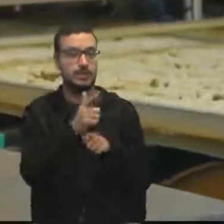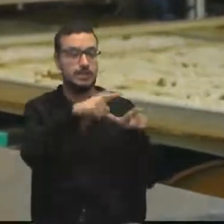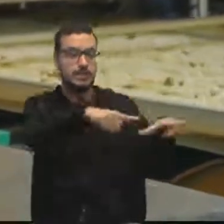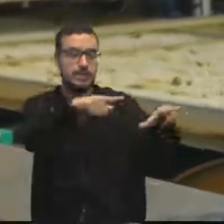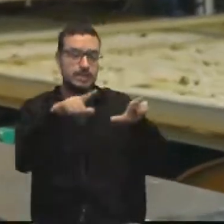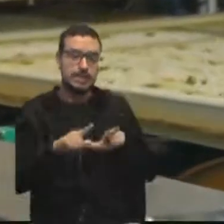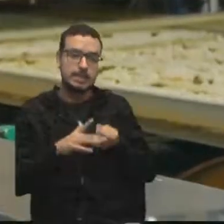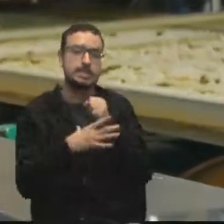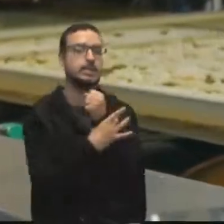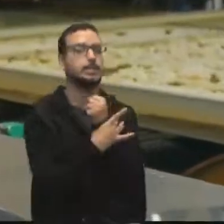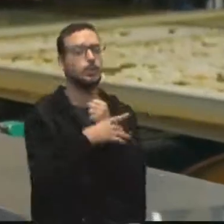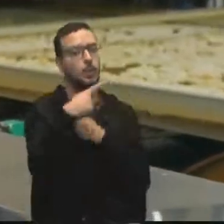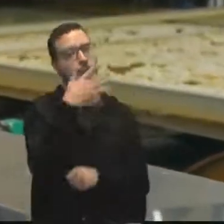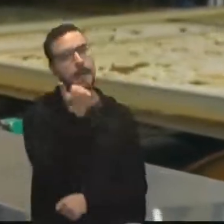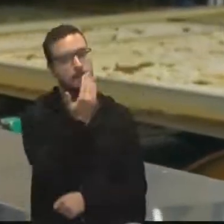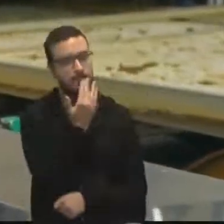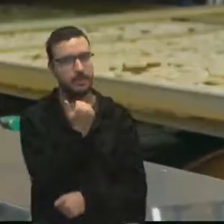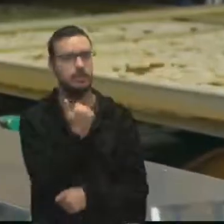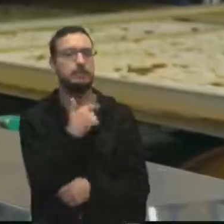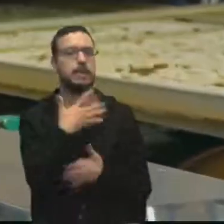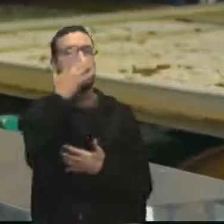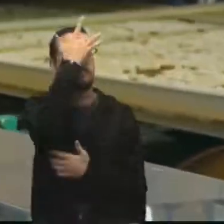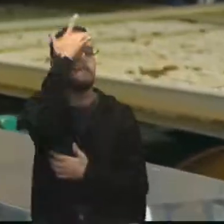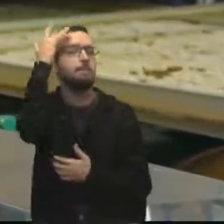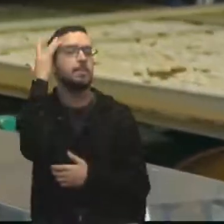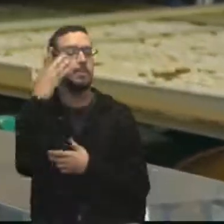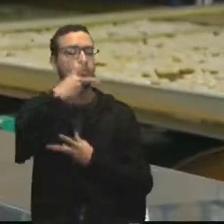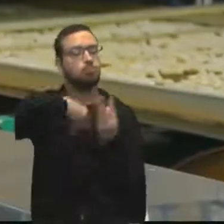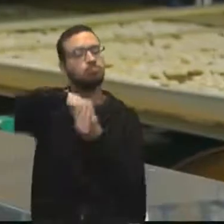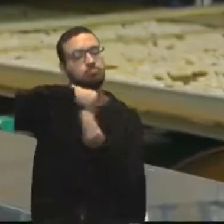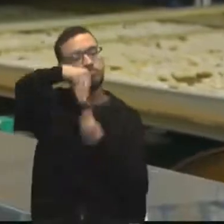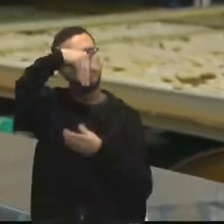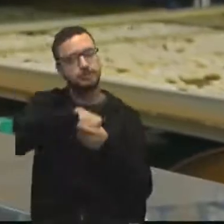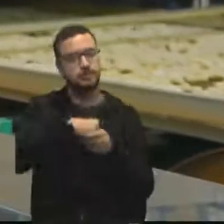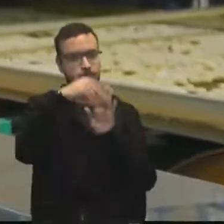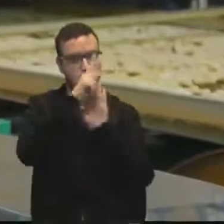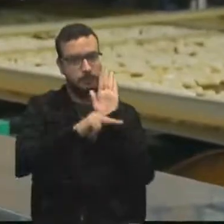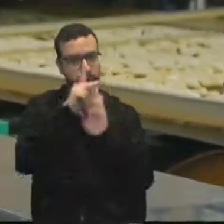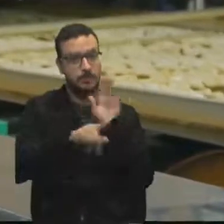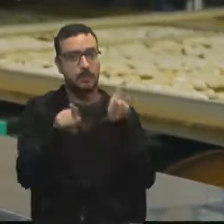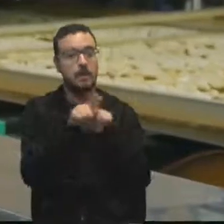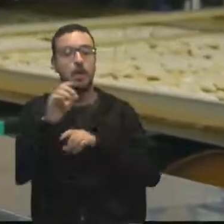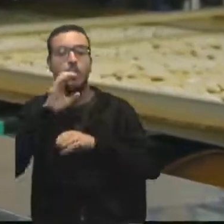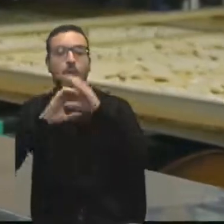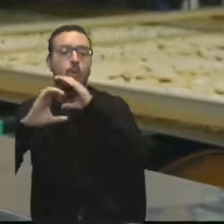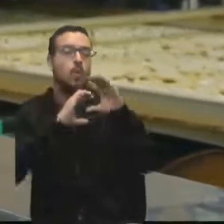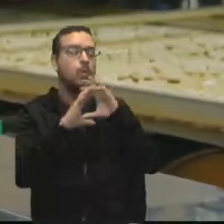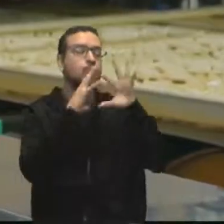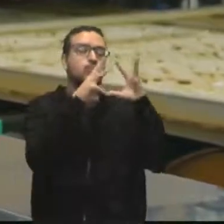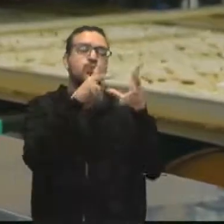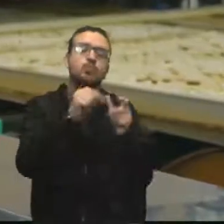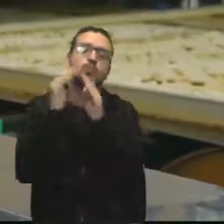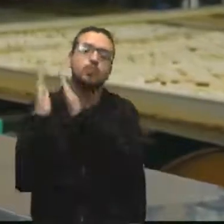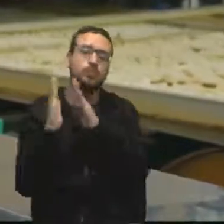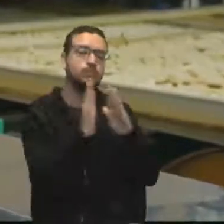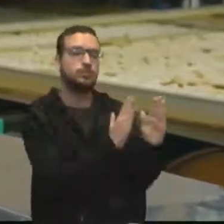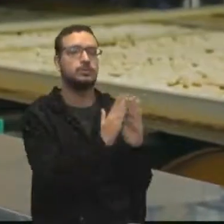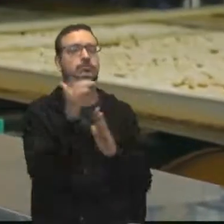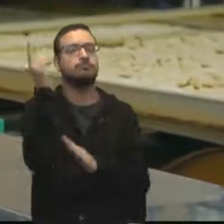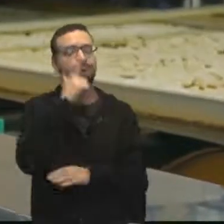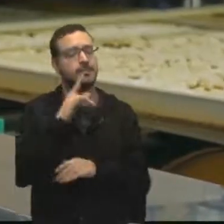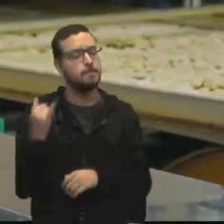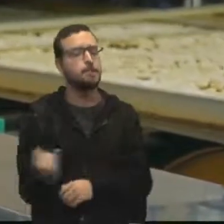segurança dos alimentos. As pessoas envolvidas neste projeto e a comunicação em todas as etapas dele foram